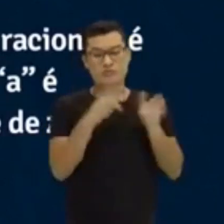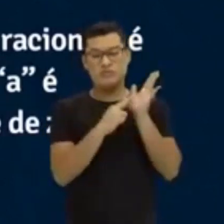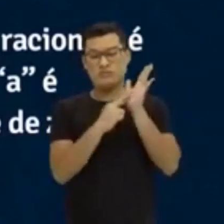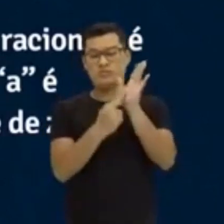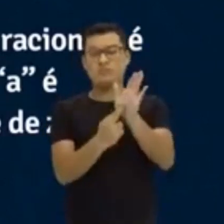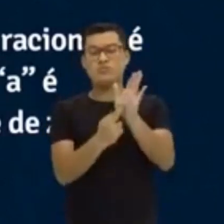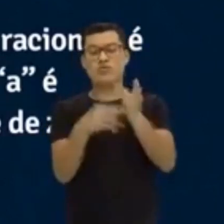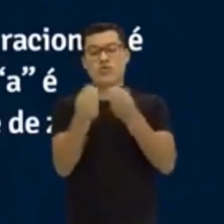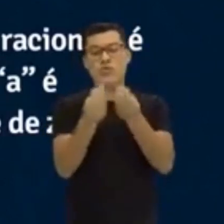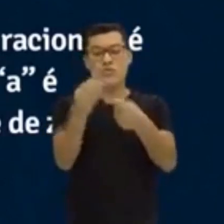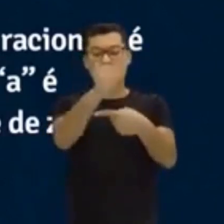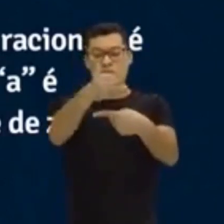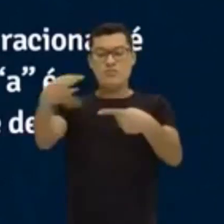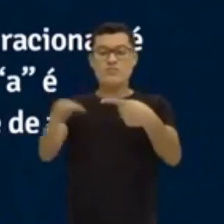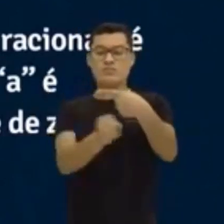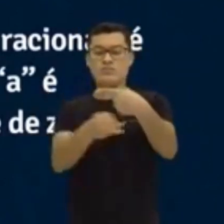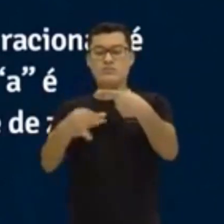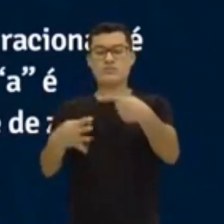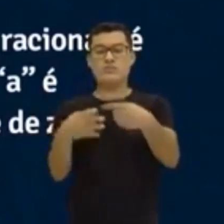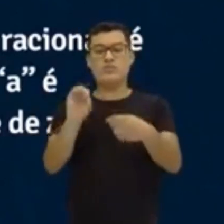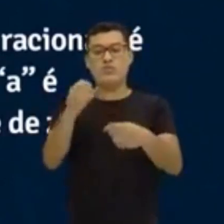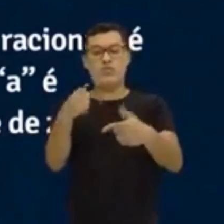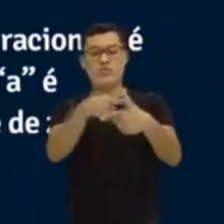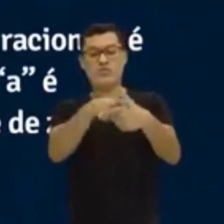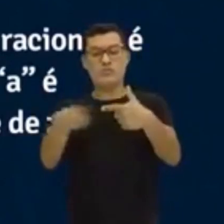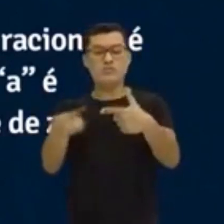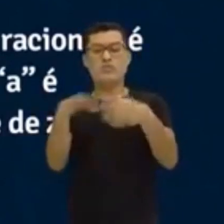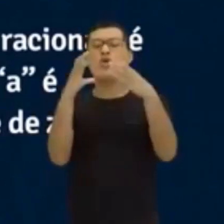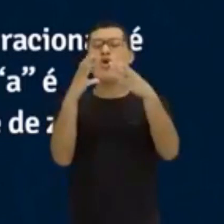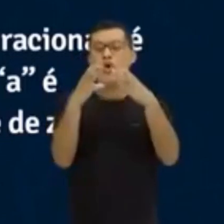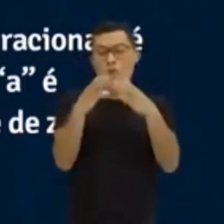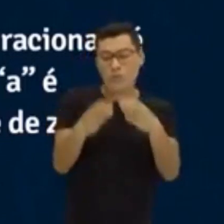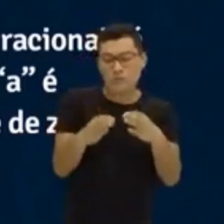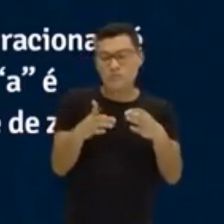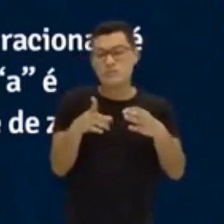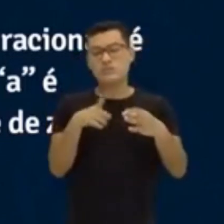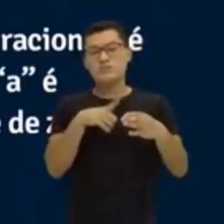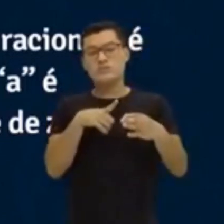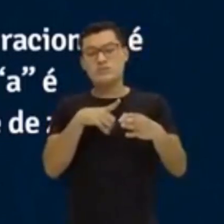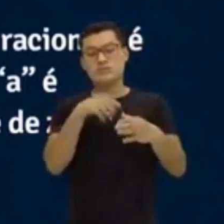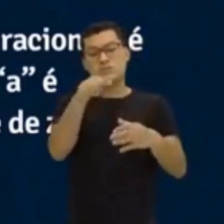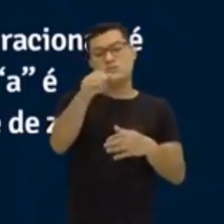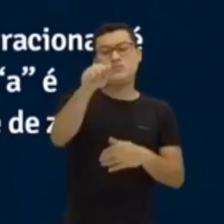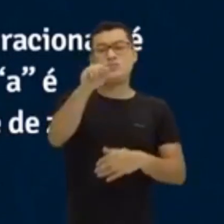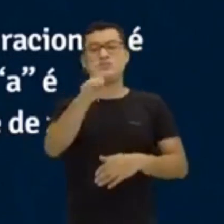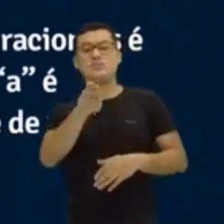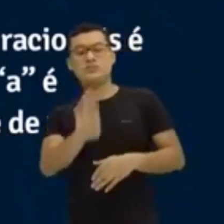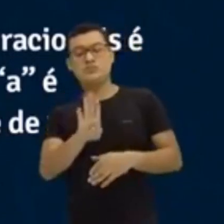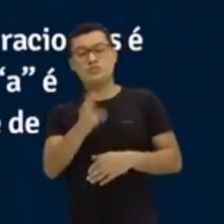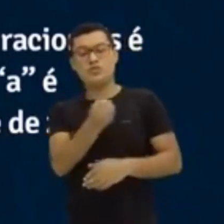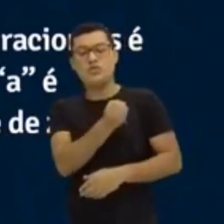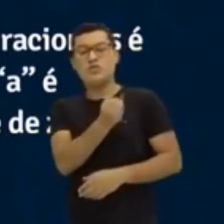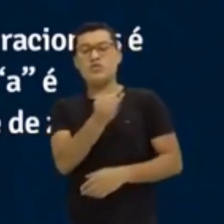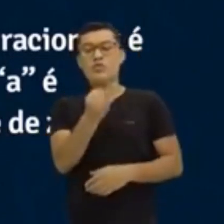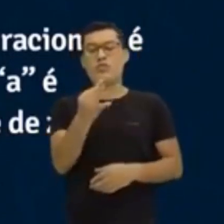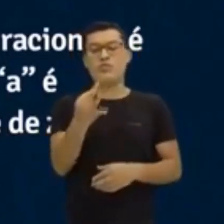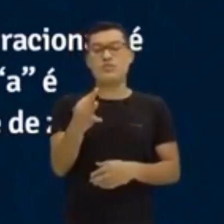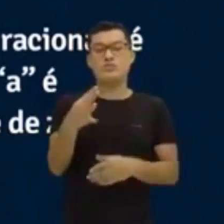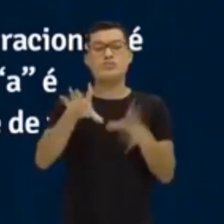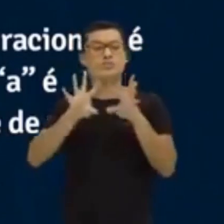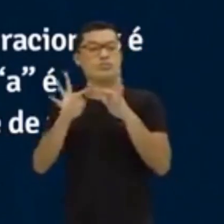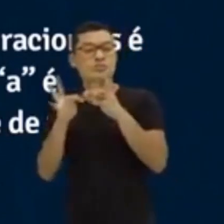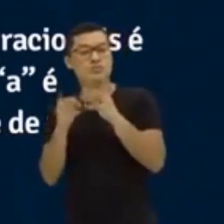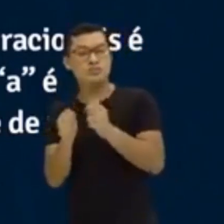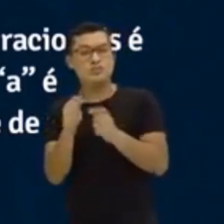uma fração, como uma divisão, onde tanto o A quanto o B são números inteiros. Só que o B,